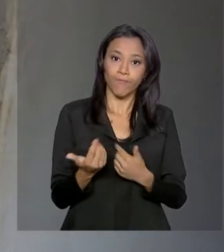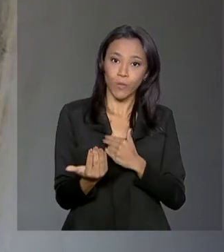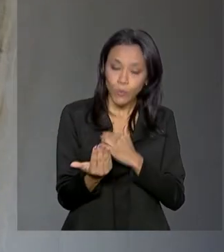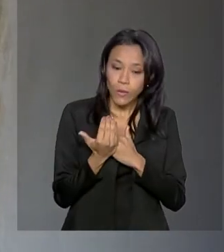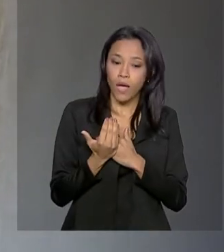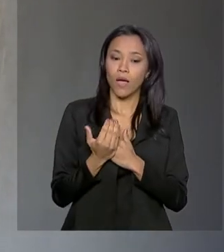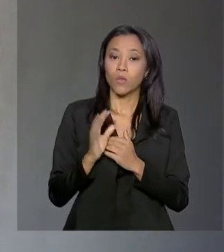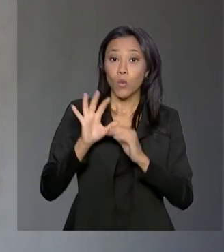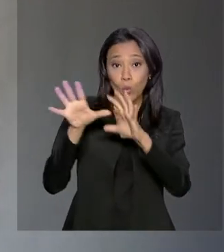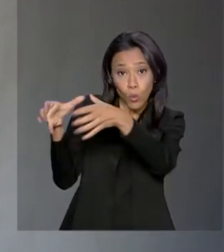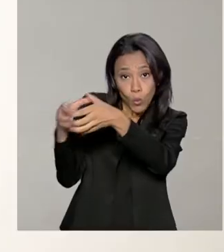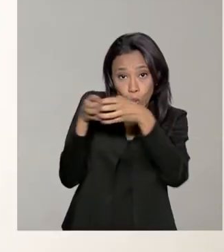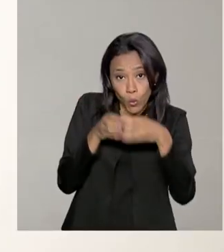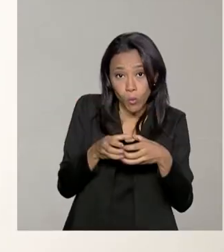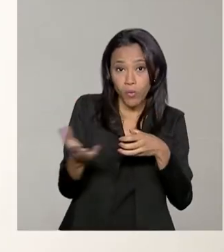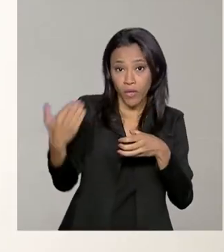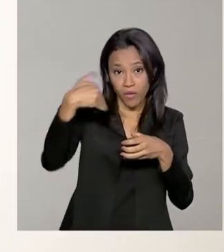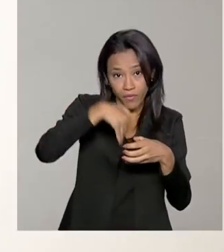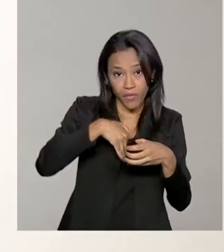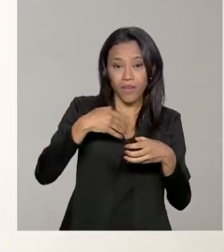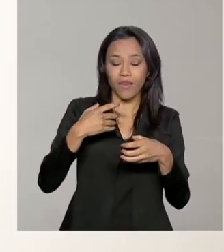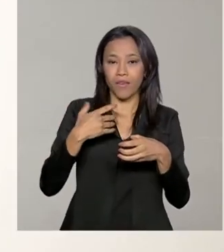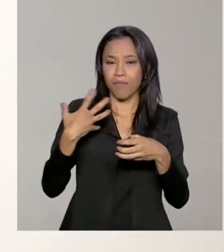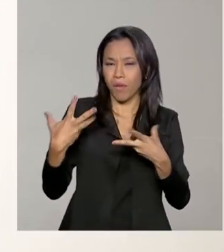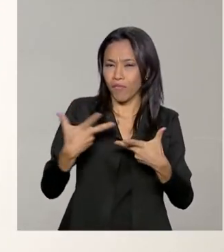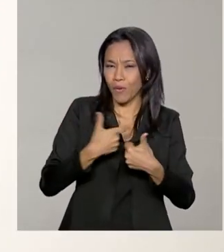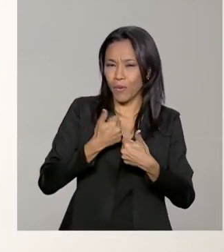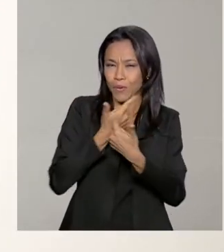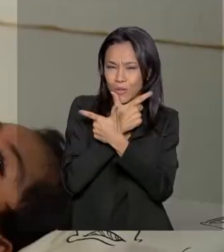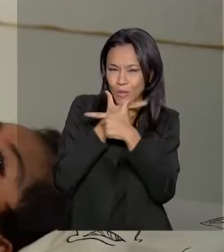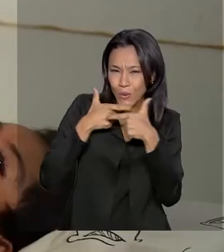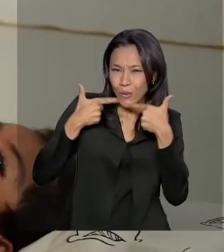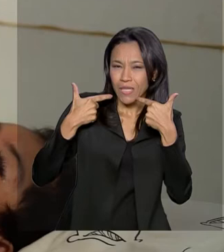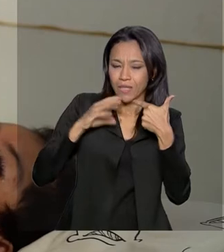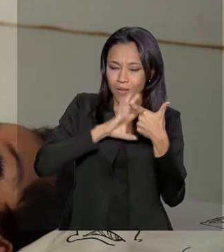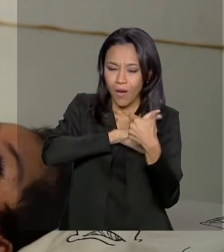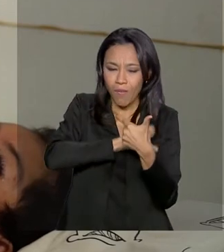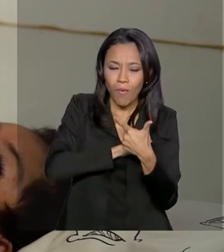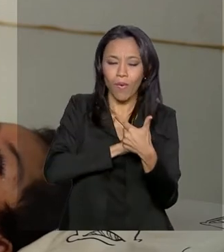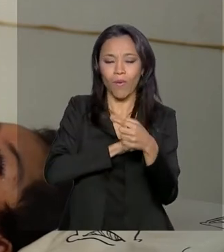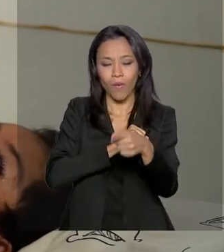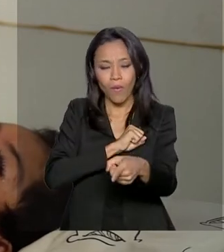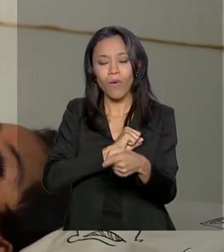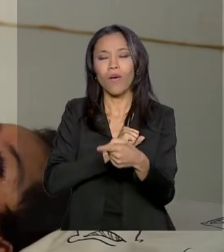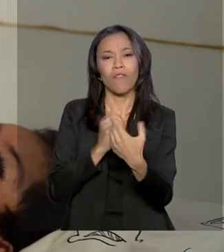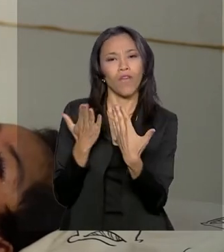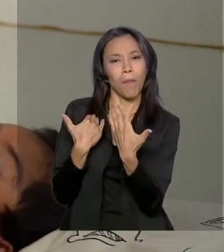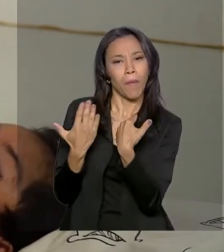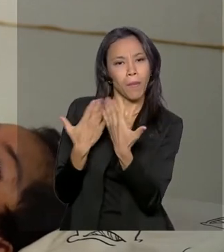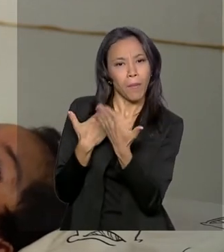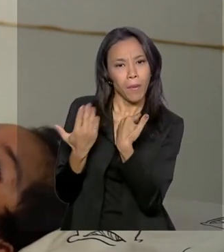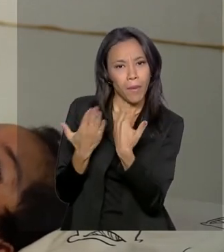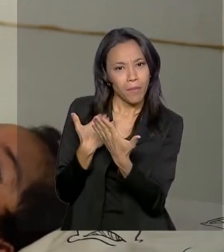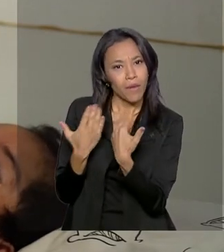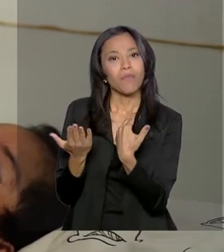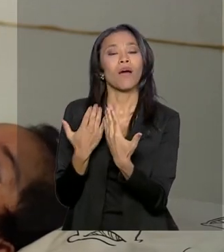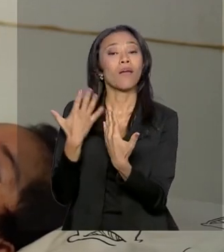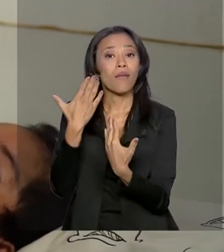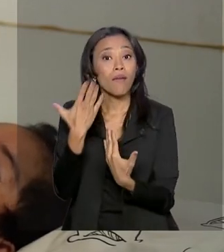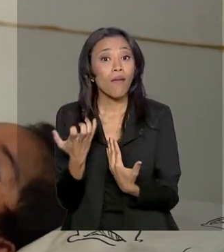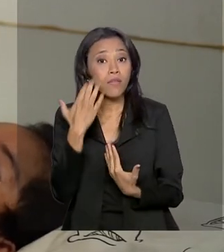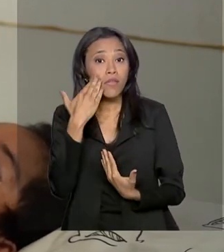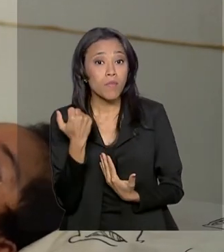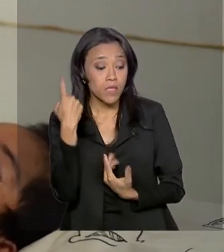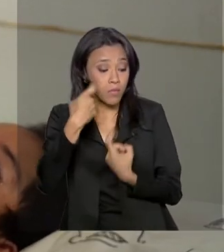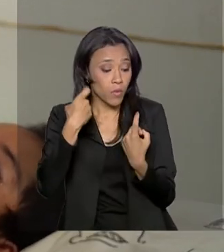equipe que vem é maravilhosa. É só sorriso, só amor, só felicidade. Eles não só vêm, assim, pra conversar, mas também querem saber, eles se